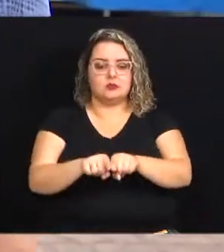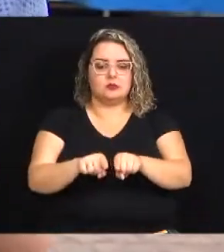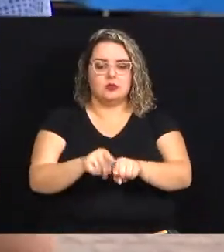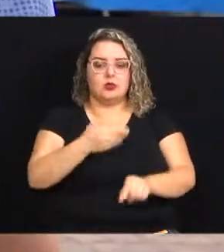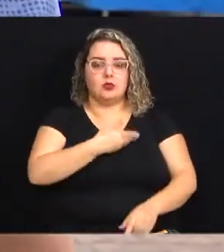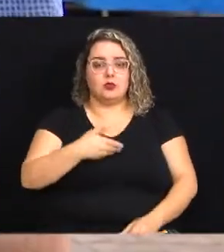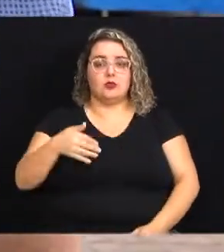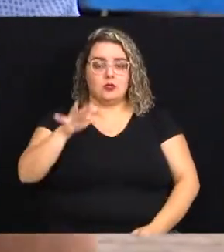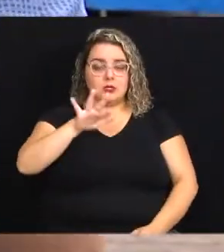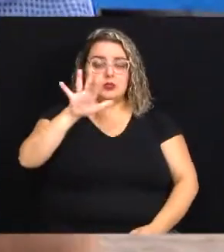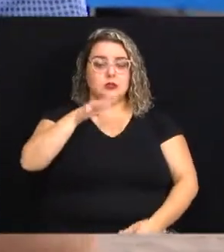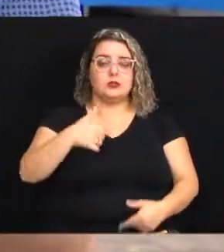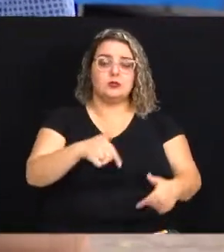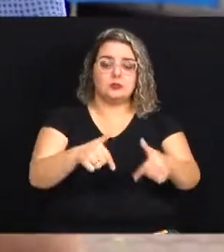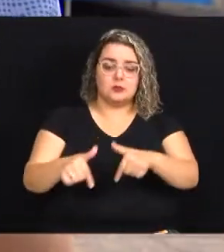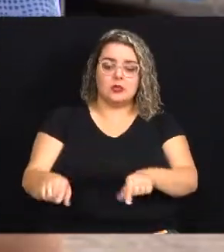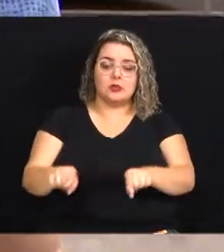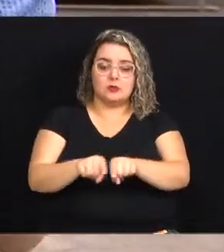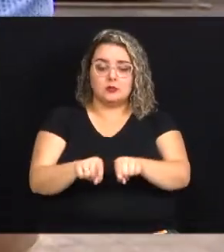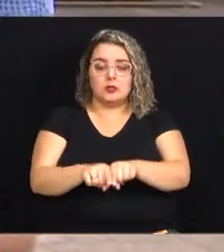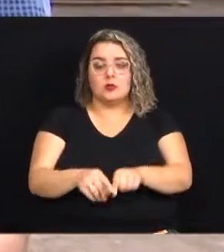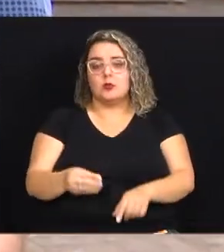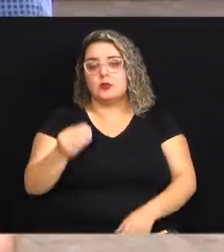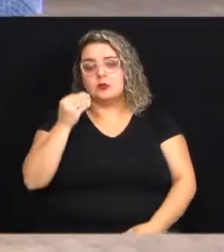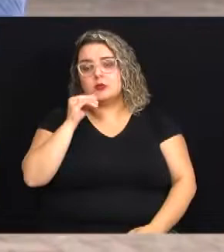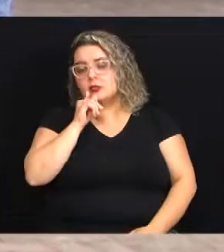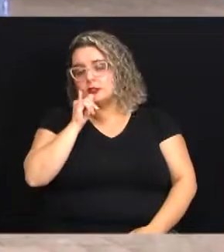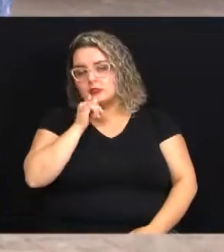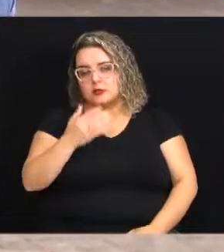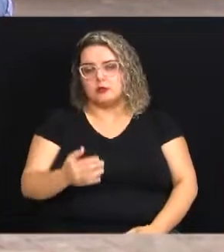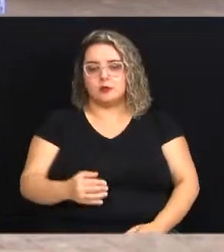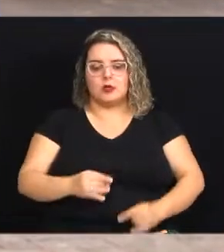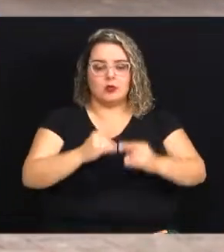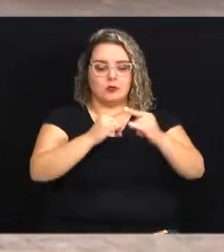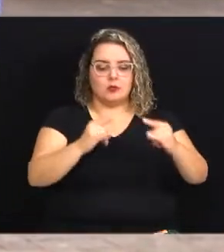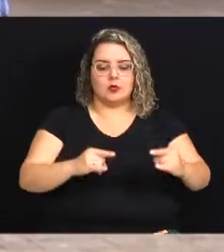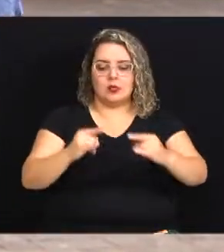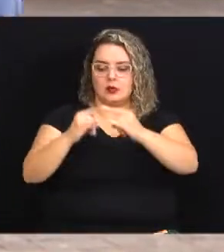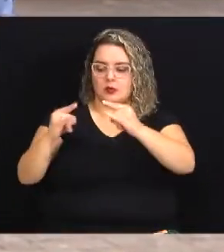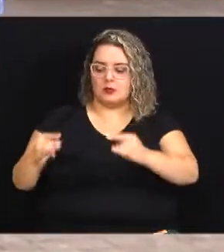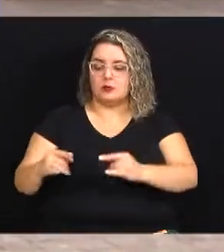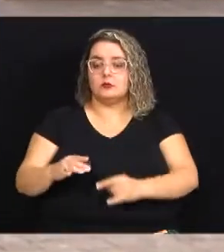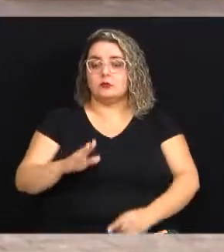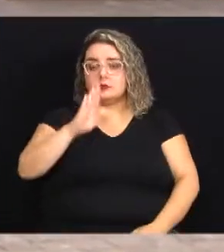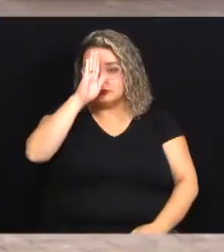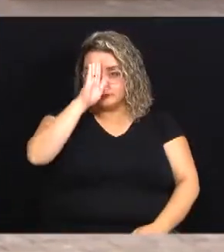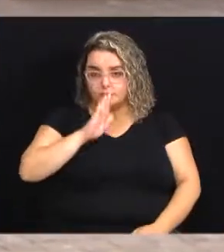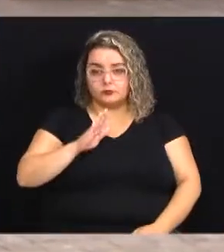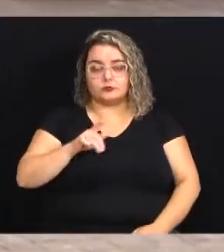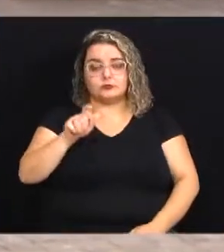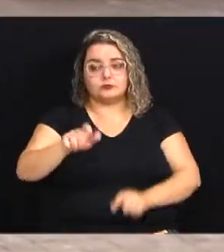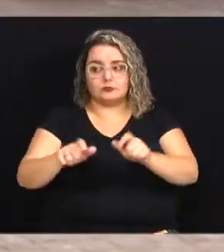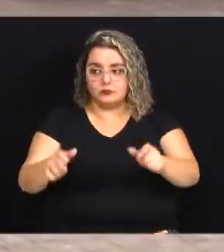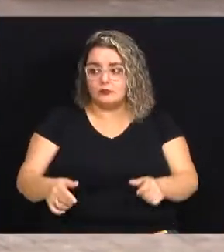Federal então nós temos trabalhado também em tentar por exemplo trazer mais barracas para dar gratuitamente a pessoa Hoje essas